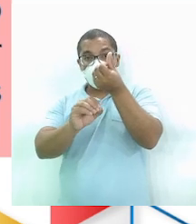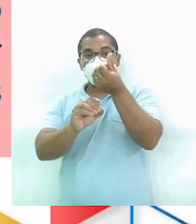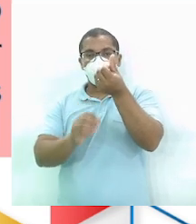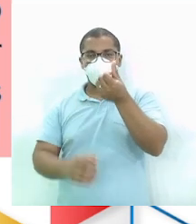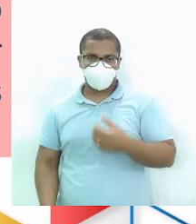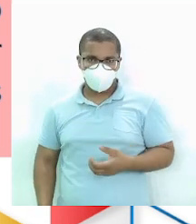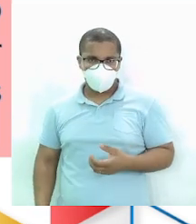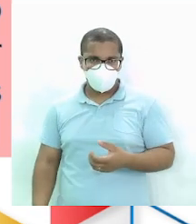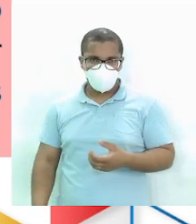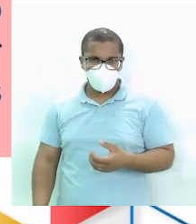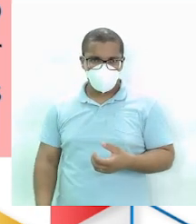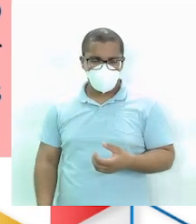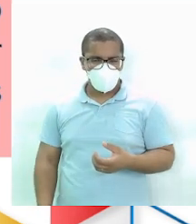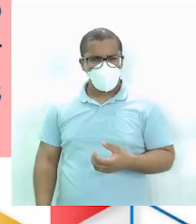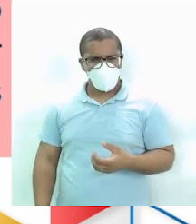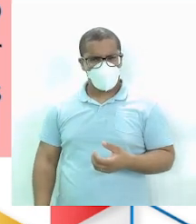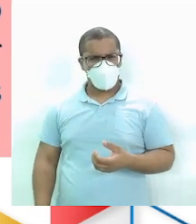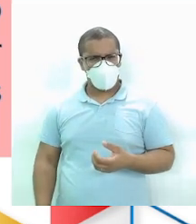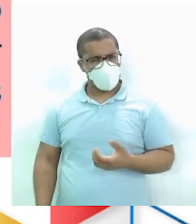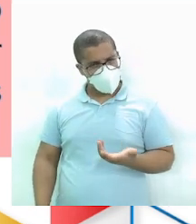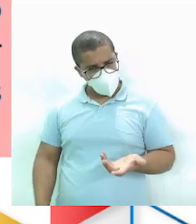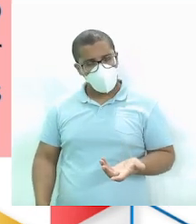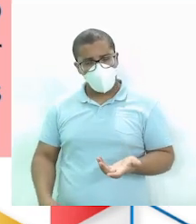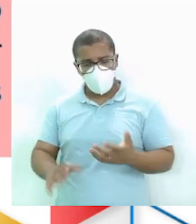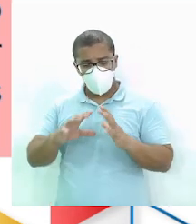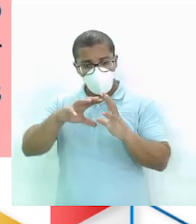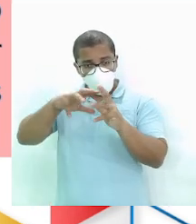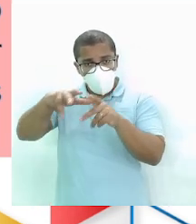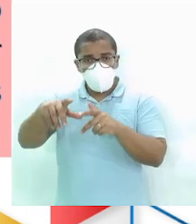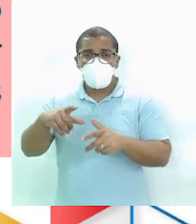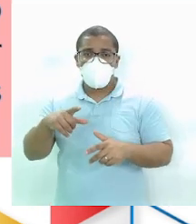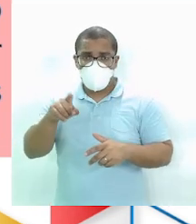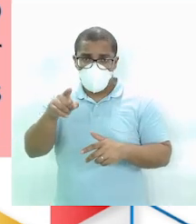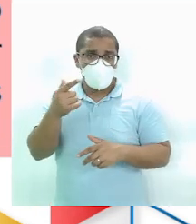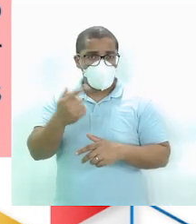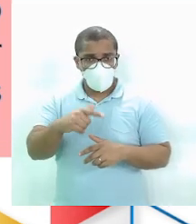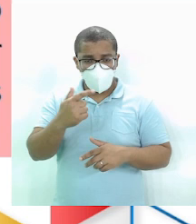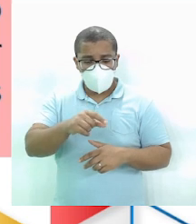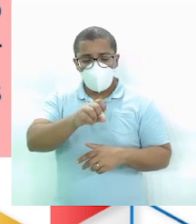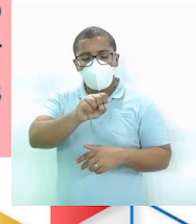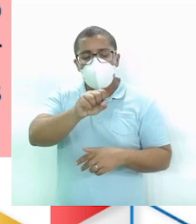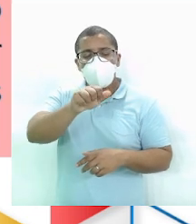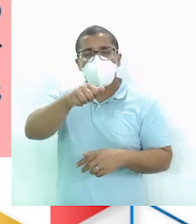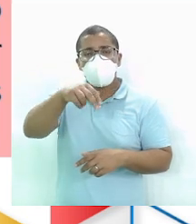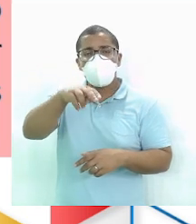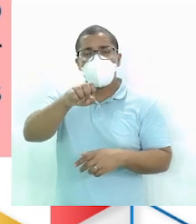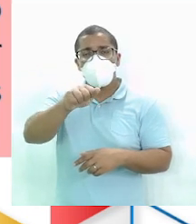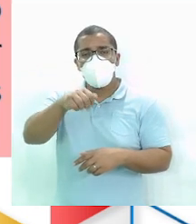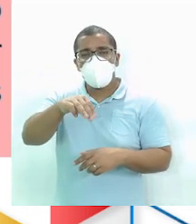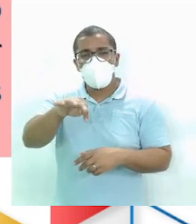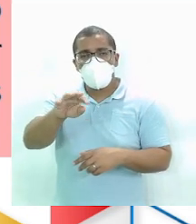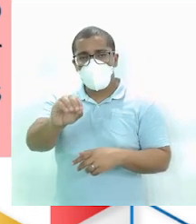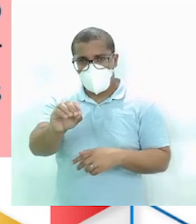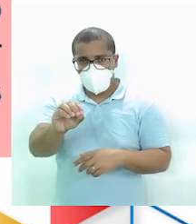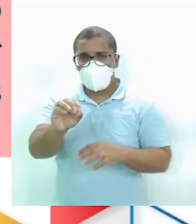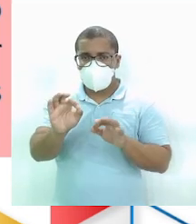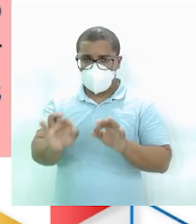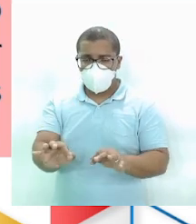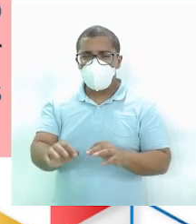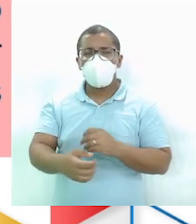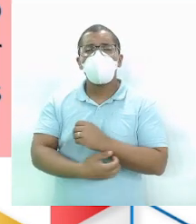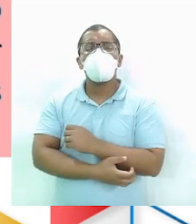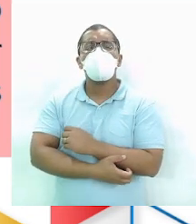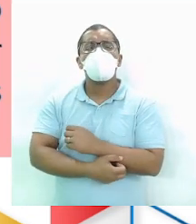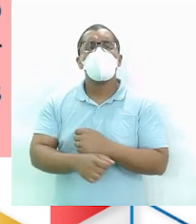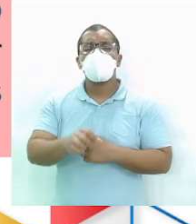Seis décimos Das pessoas No mundo Não tem saneamento Adequado Saneamento É